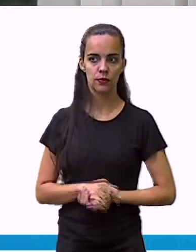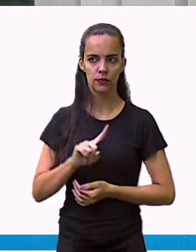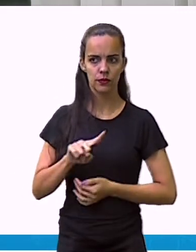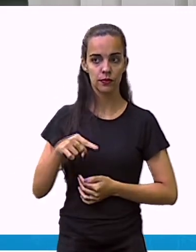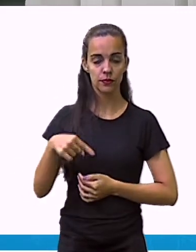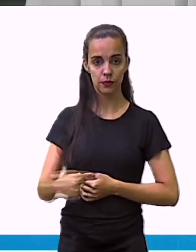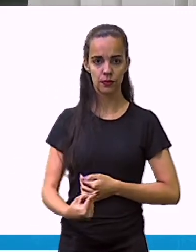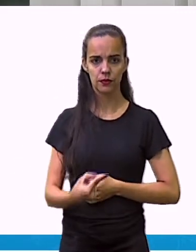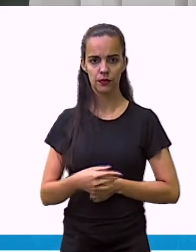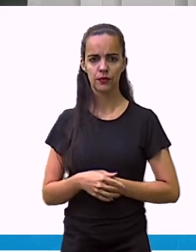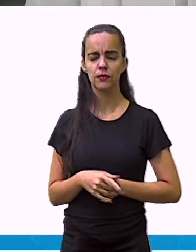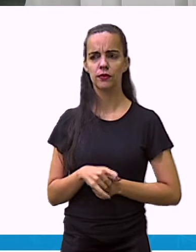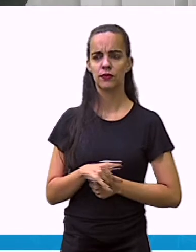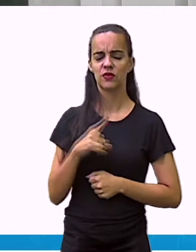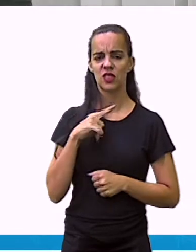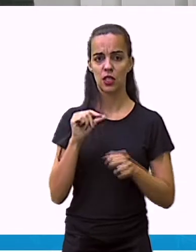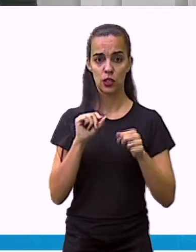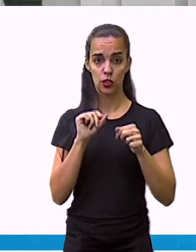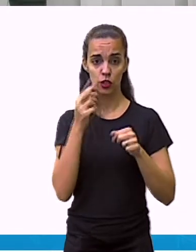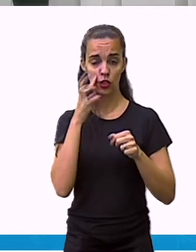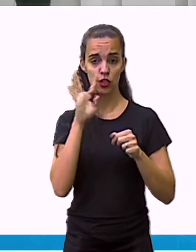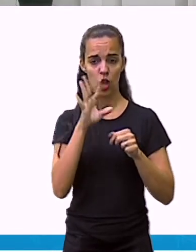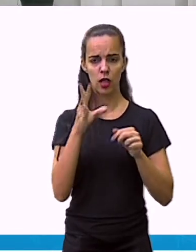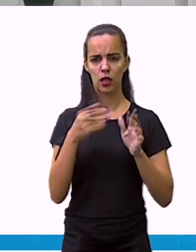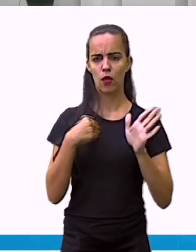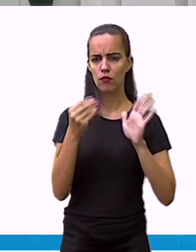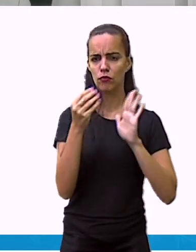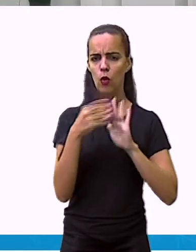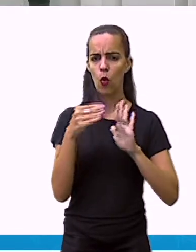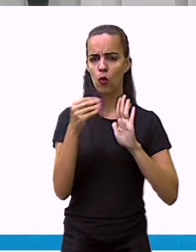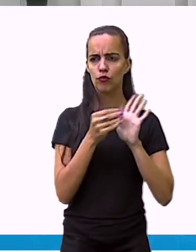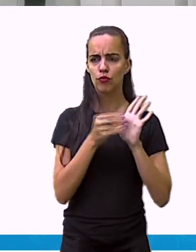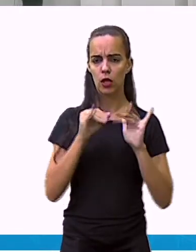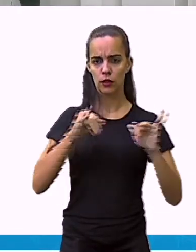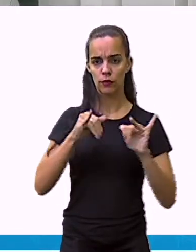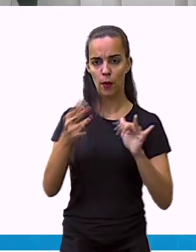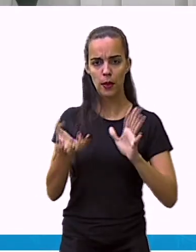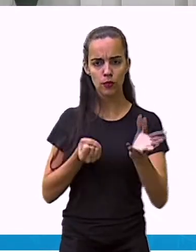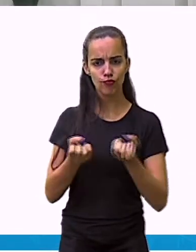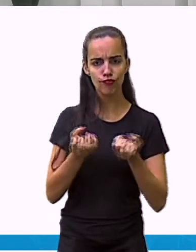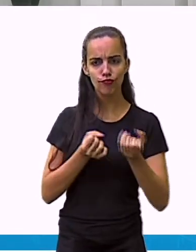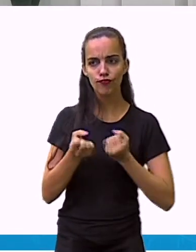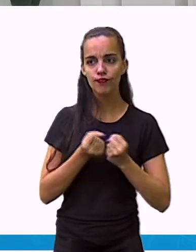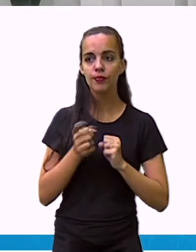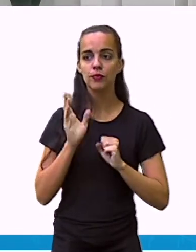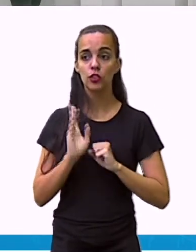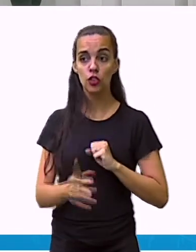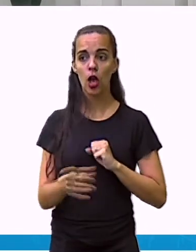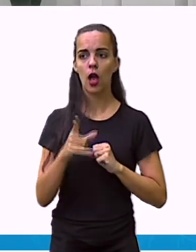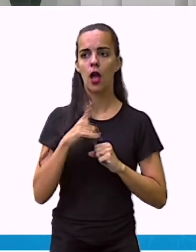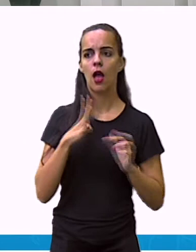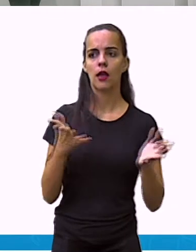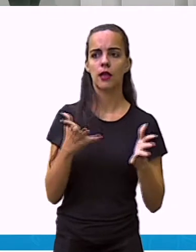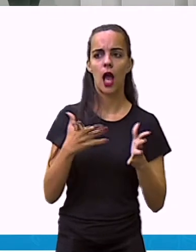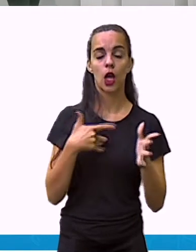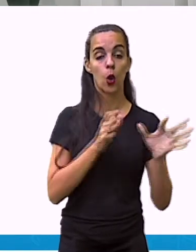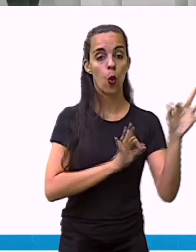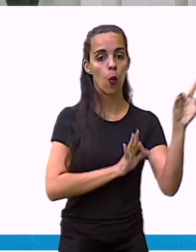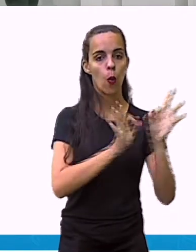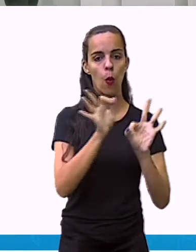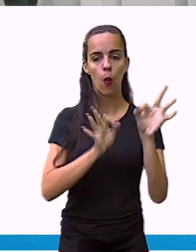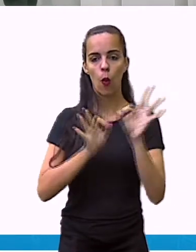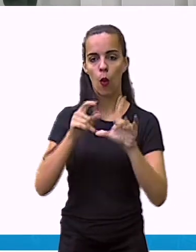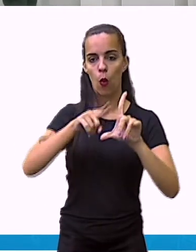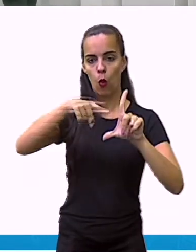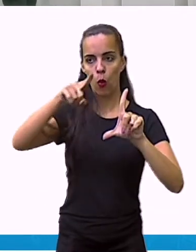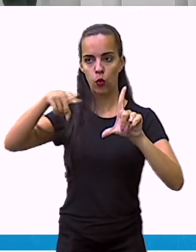Após nós olharmos os dados, nós vamos, então, formular o nosso gráfico, que é igual a organizar esses